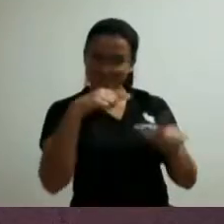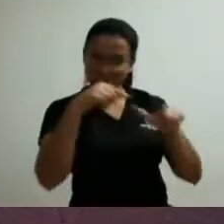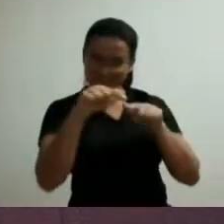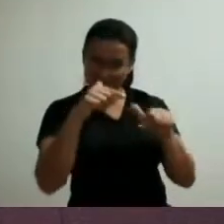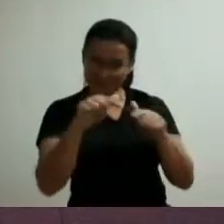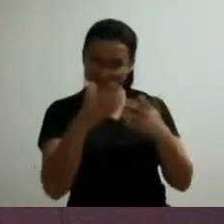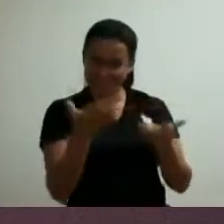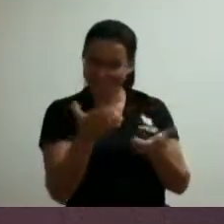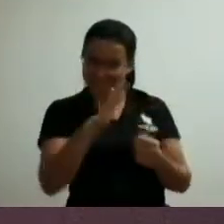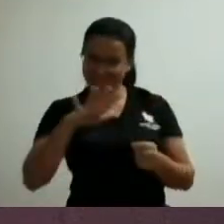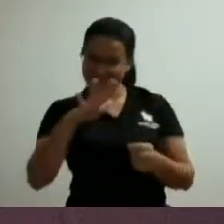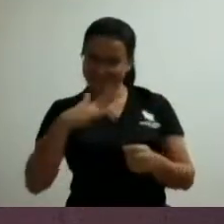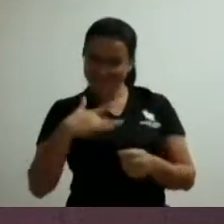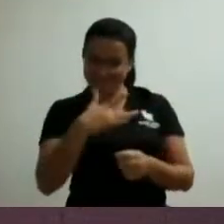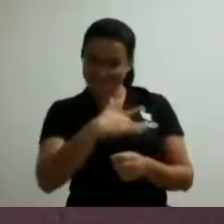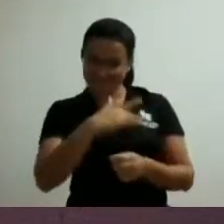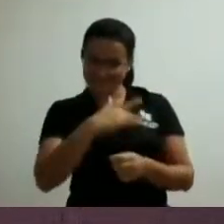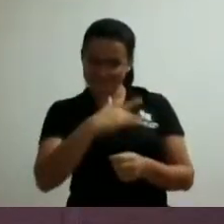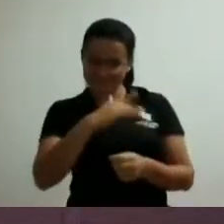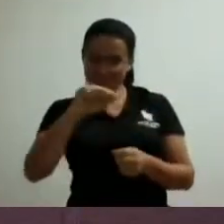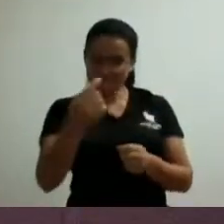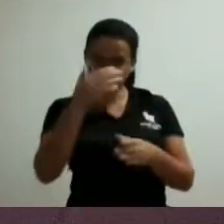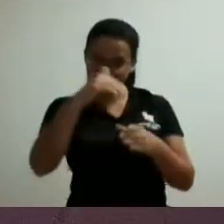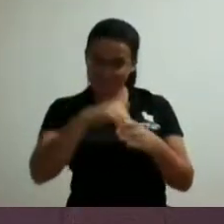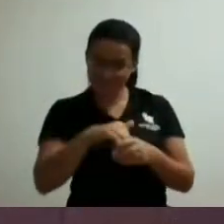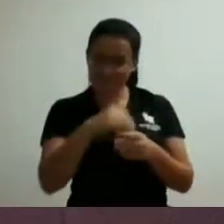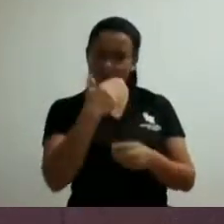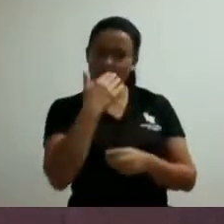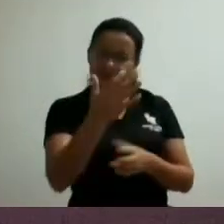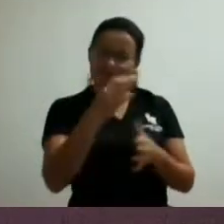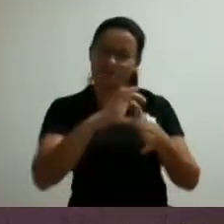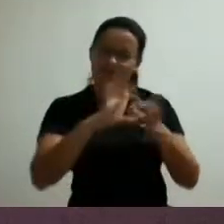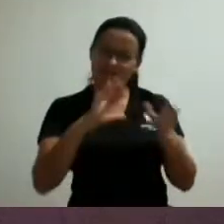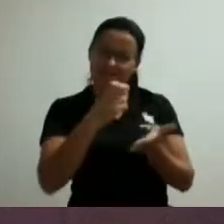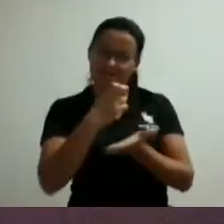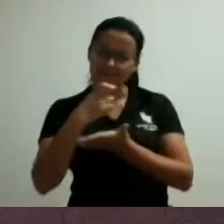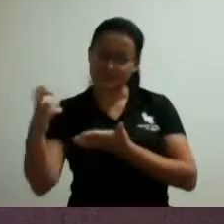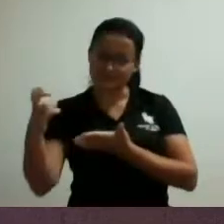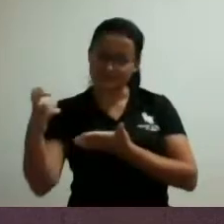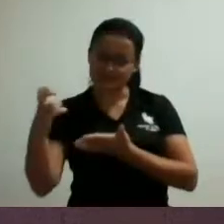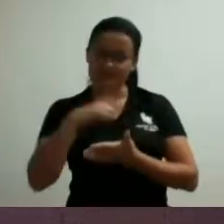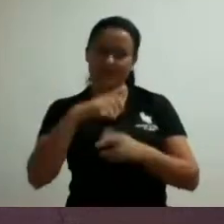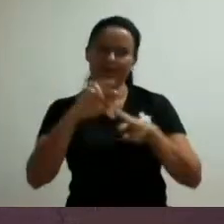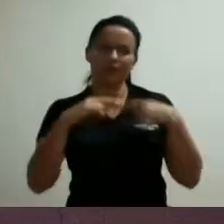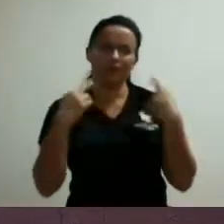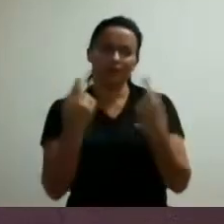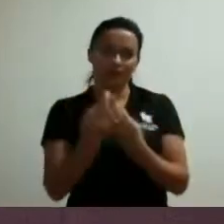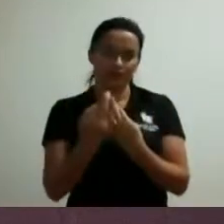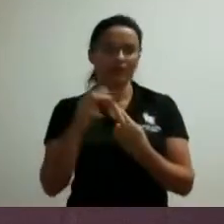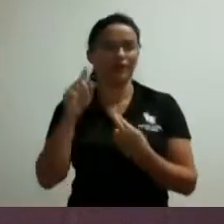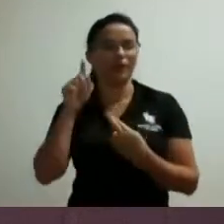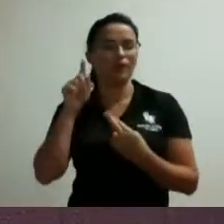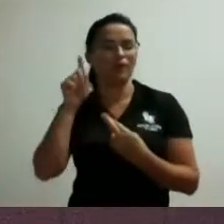gostaria da autorização do plenário para me ausentar tem uma reunião na liderança do bairro Retiro